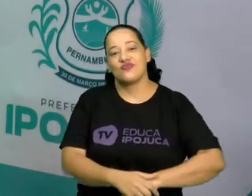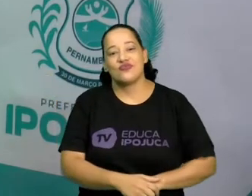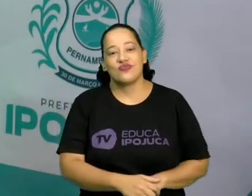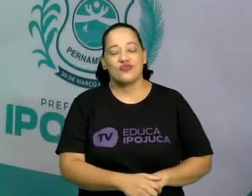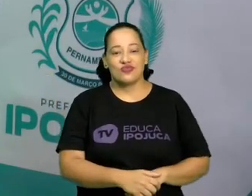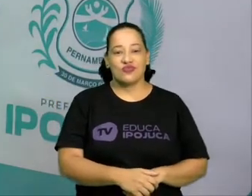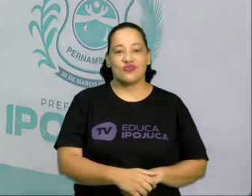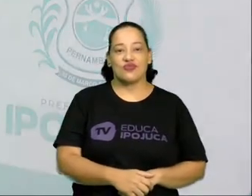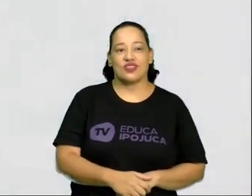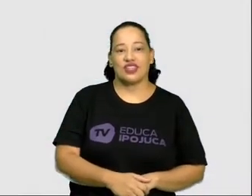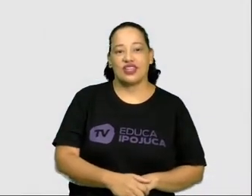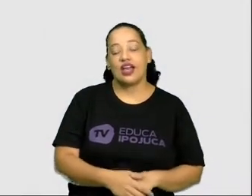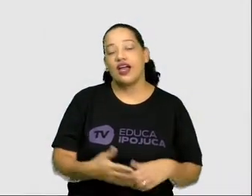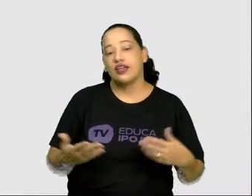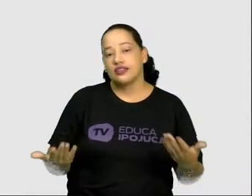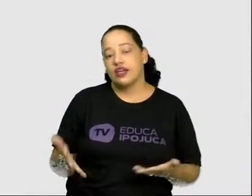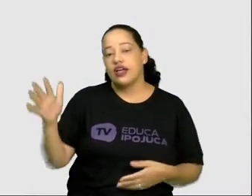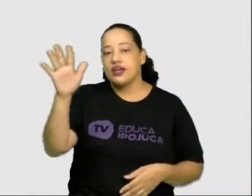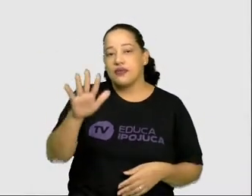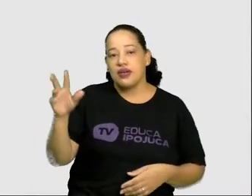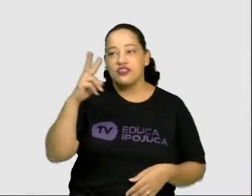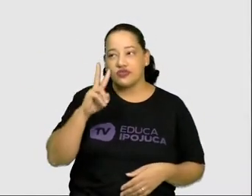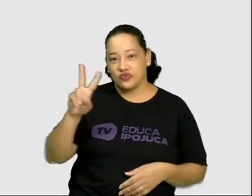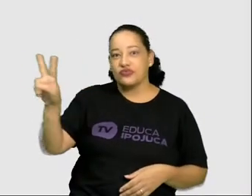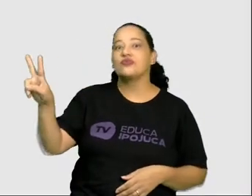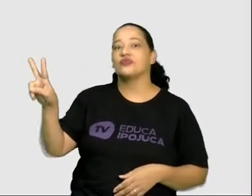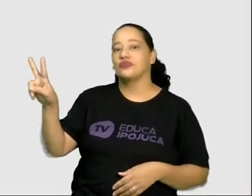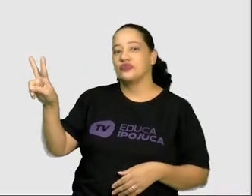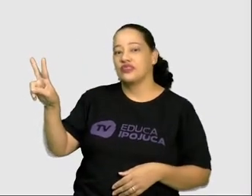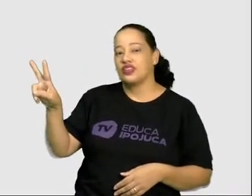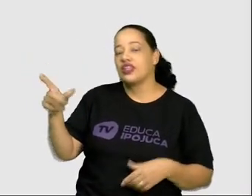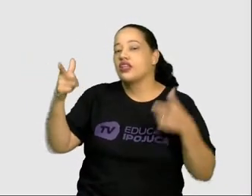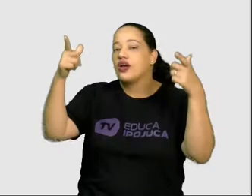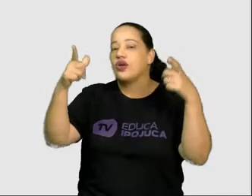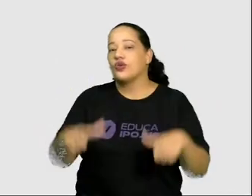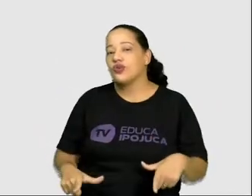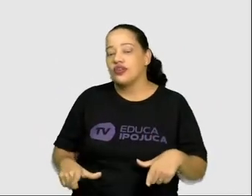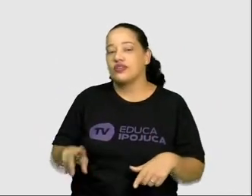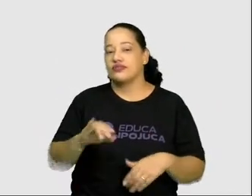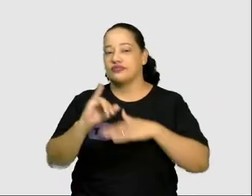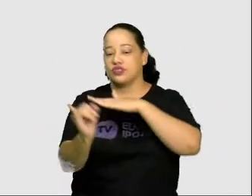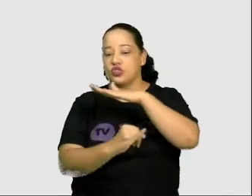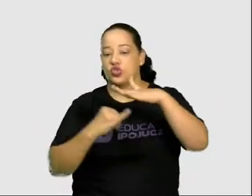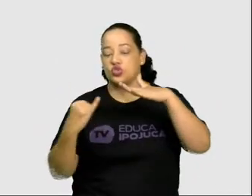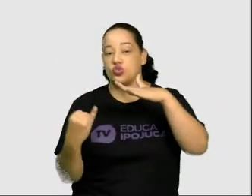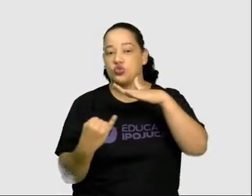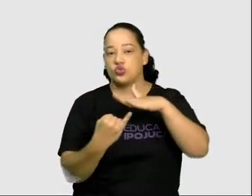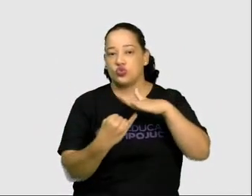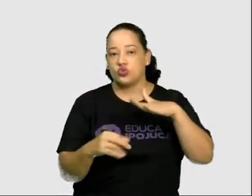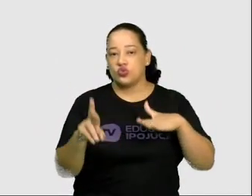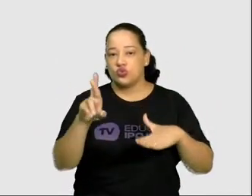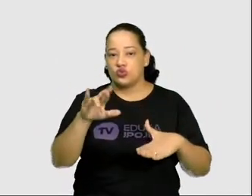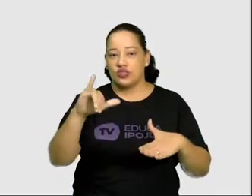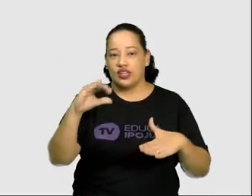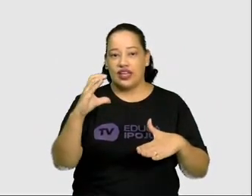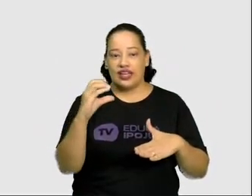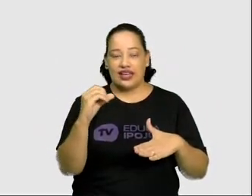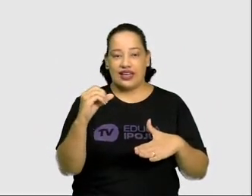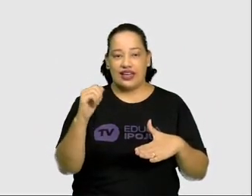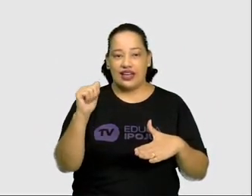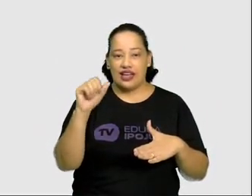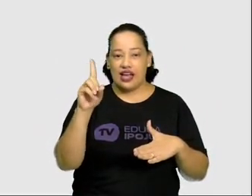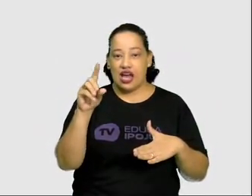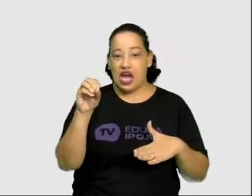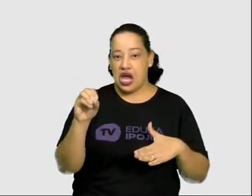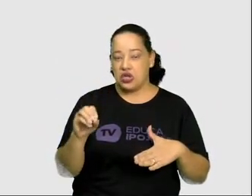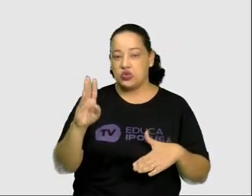E aí o Instituto Ricardo Brenan, olha só, que galeria belíssima para você circular e